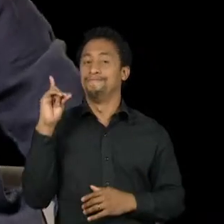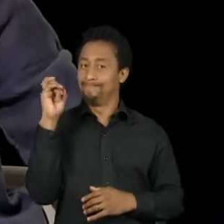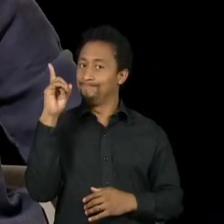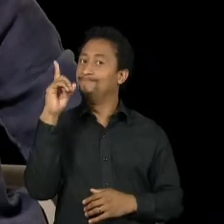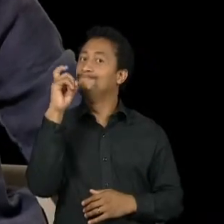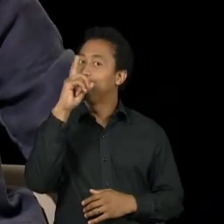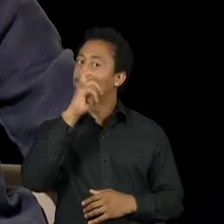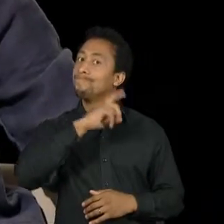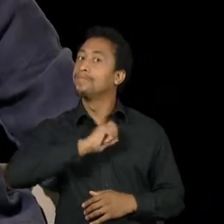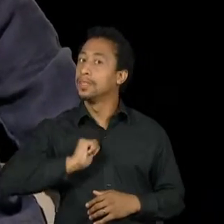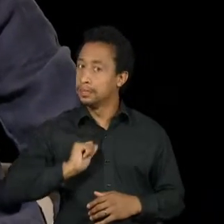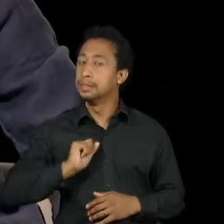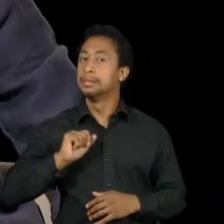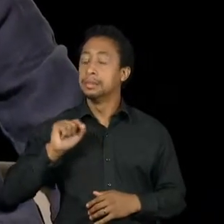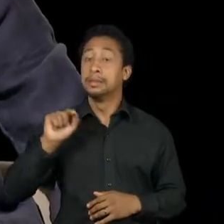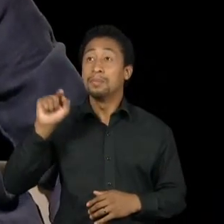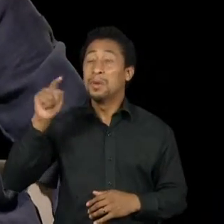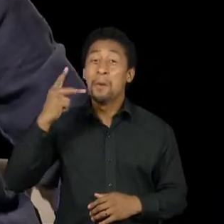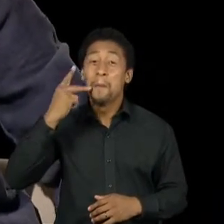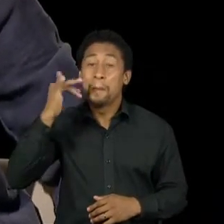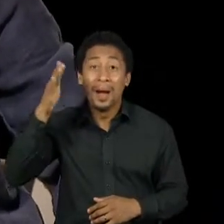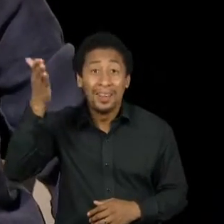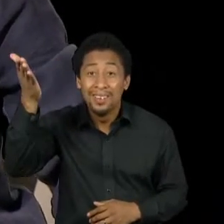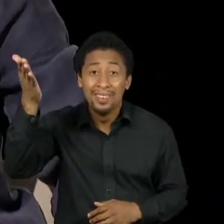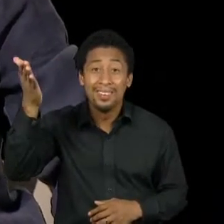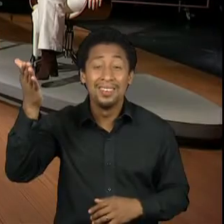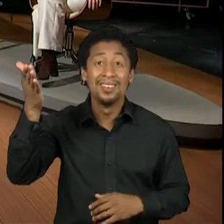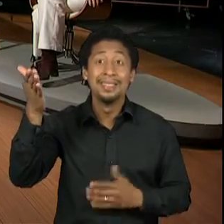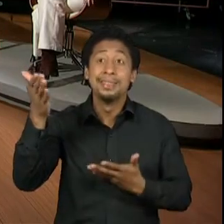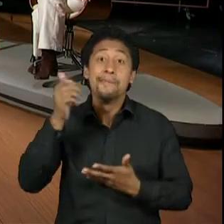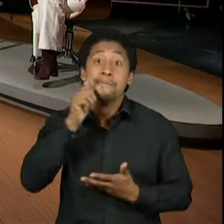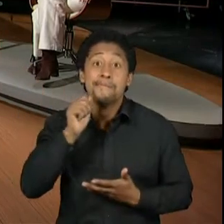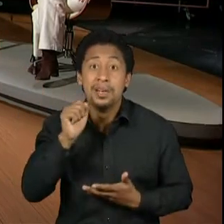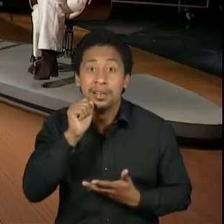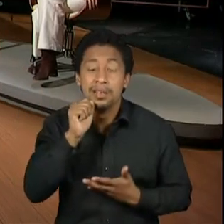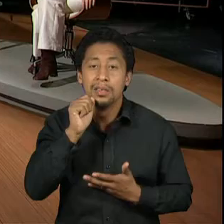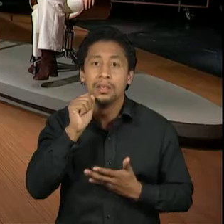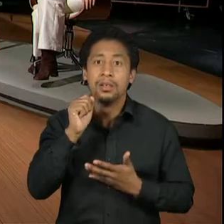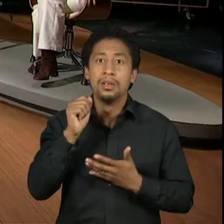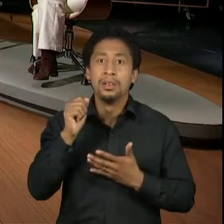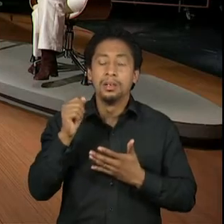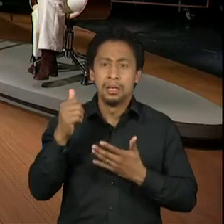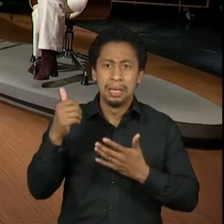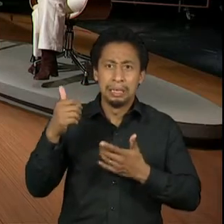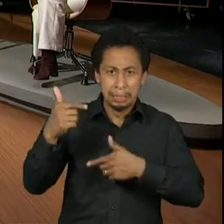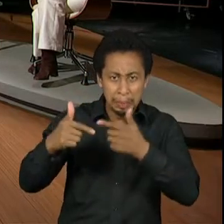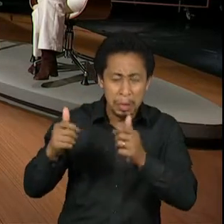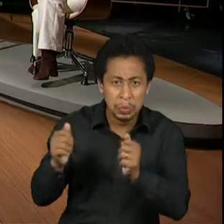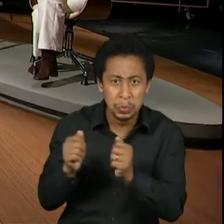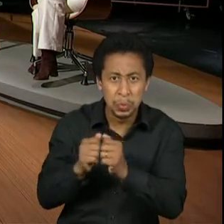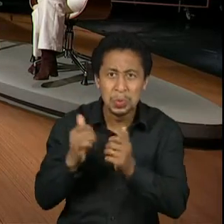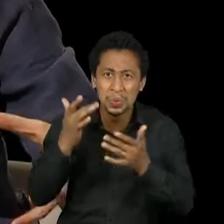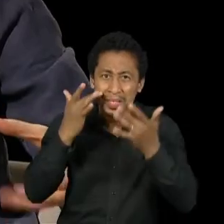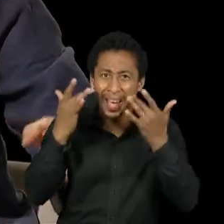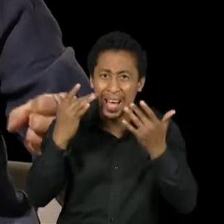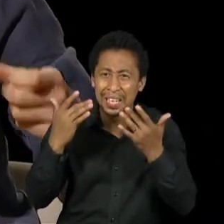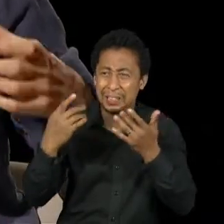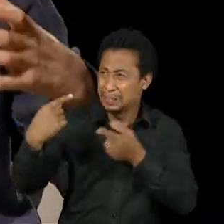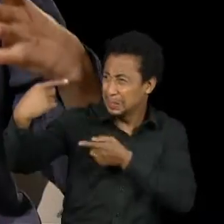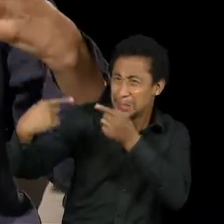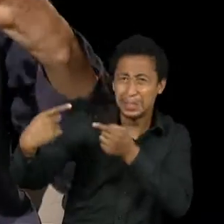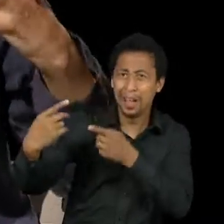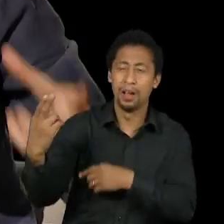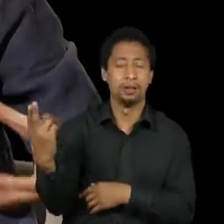ele. Porque o pai e a mãe têm uma necessidade muito grande de cuidar, de ver o filho bem,